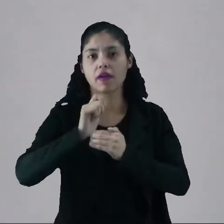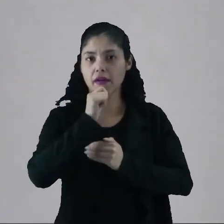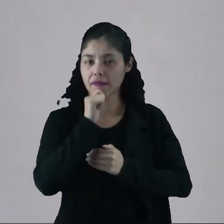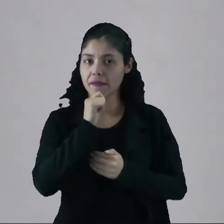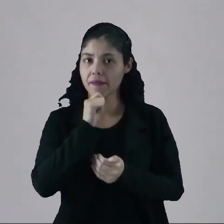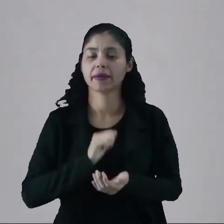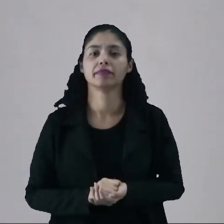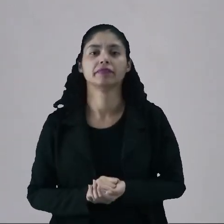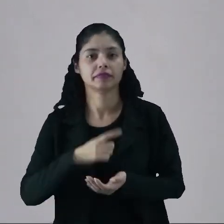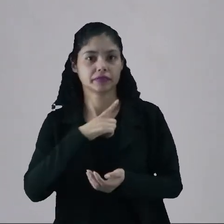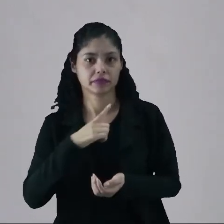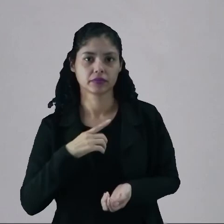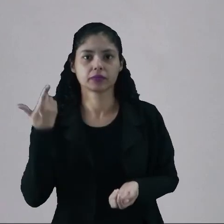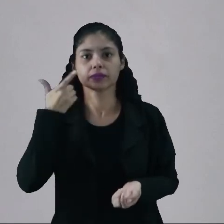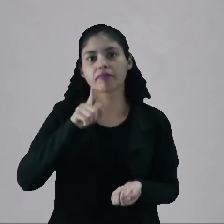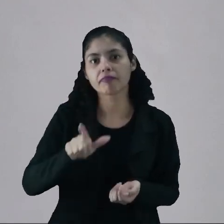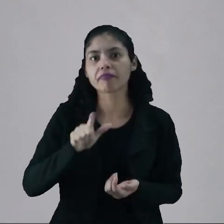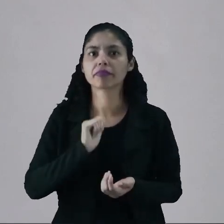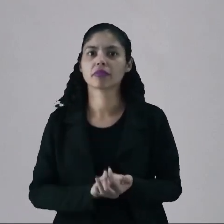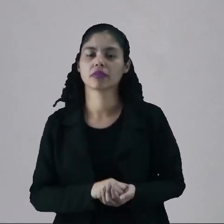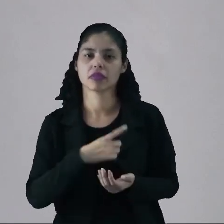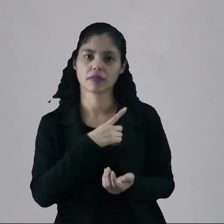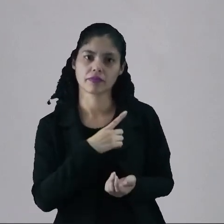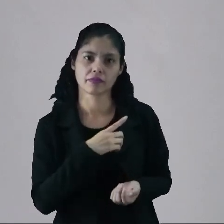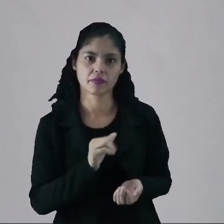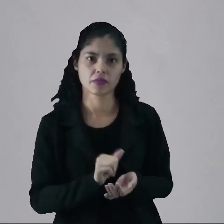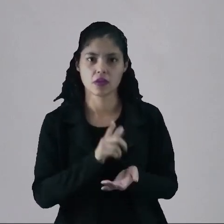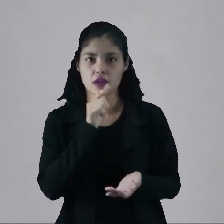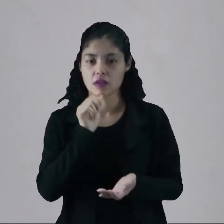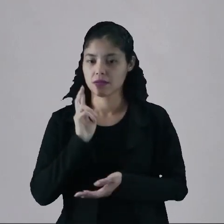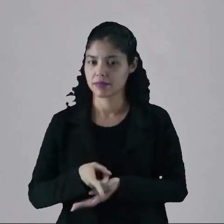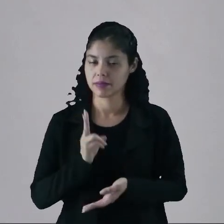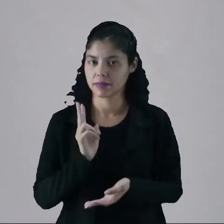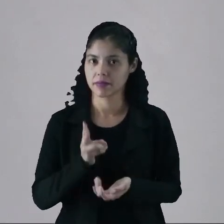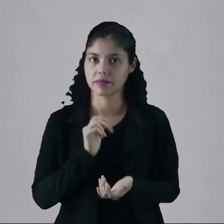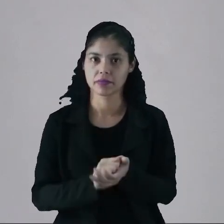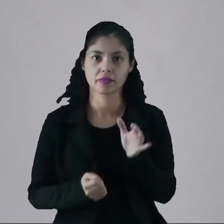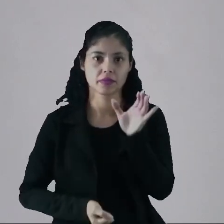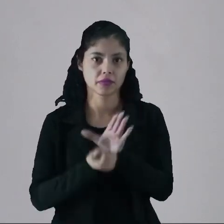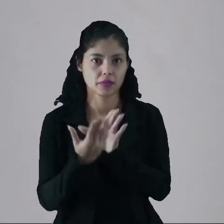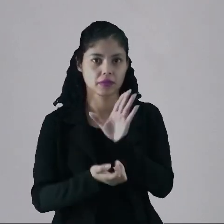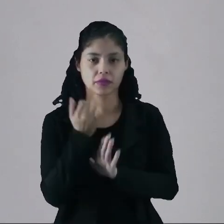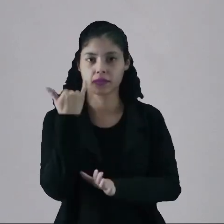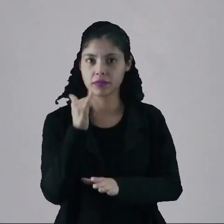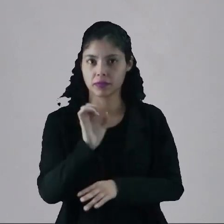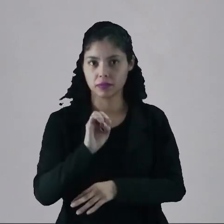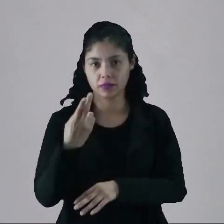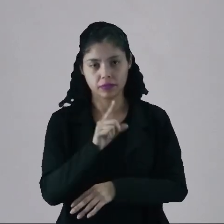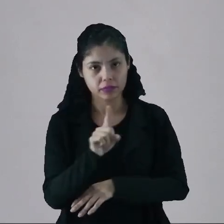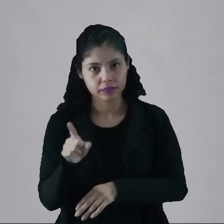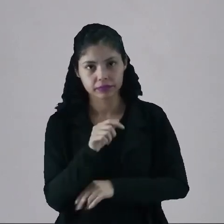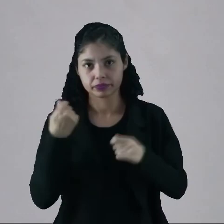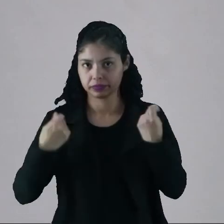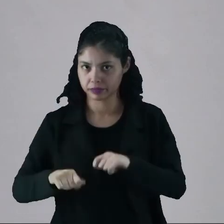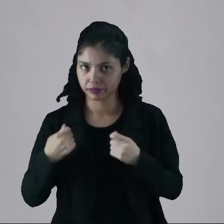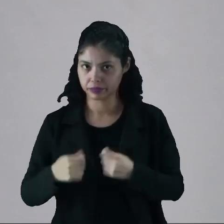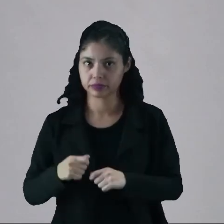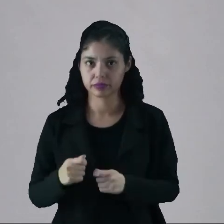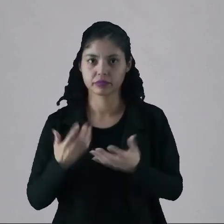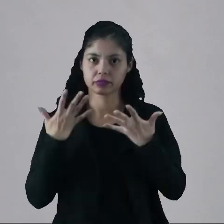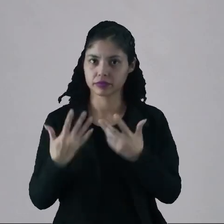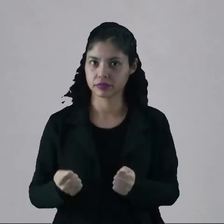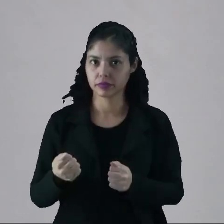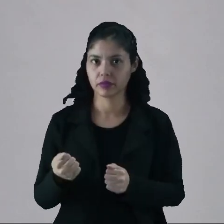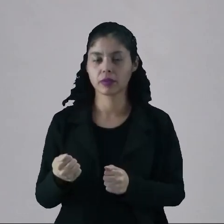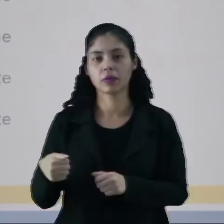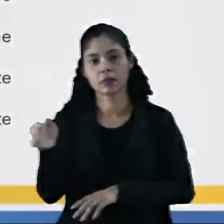hidrelétricas terão capacidade de ter água abundante para gerar energia ou não. Ou se vai ser preciso adotar